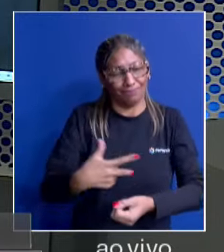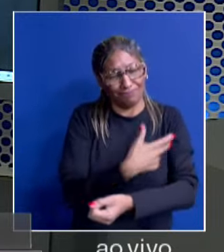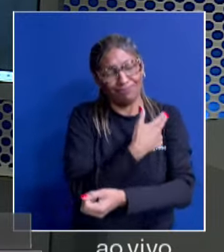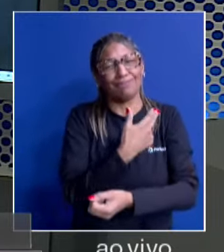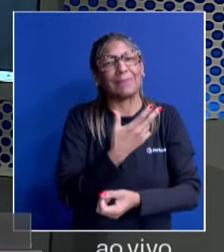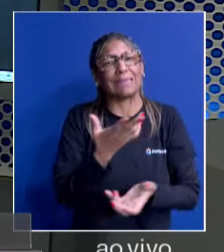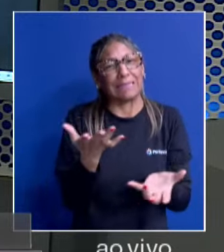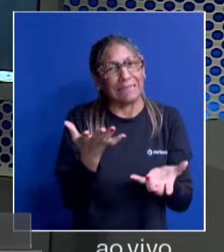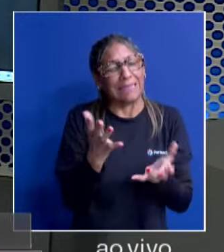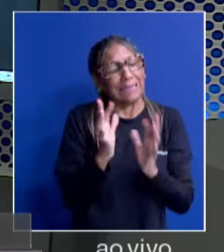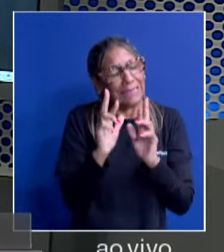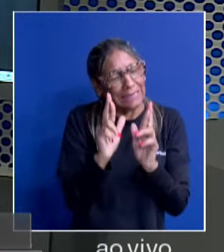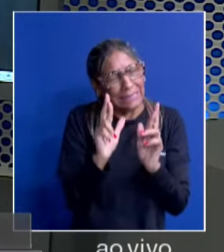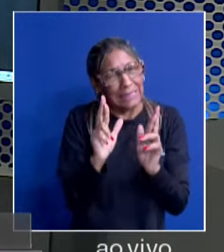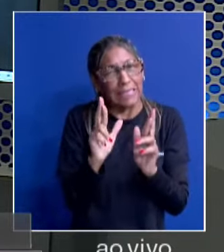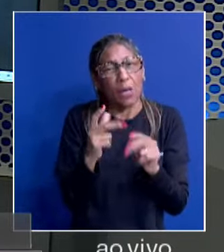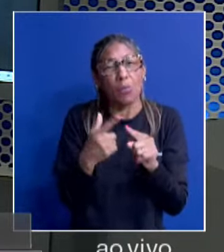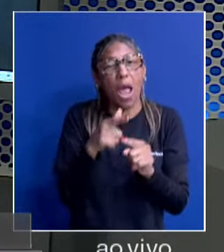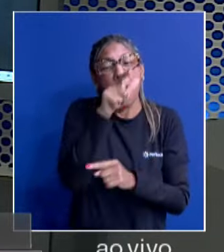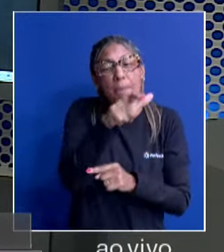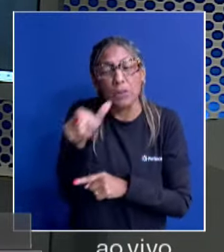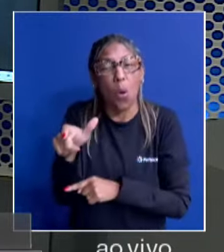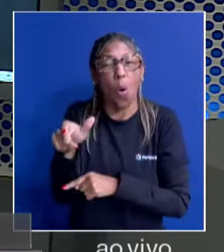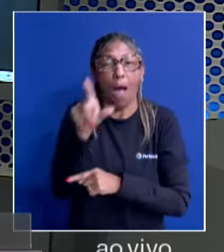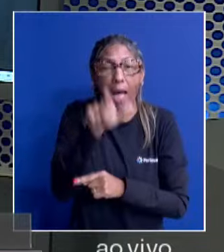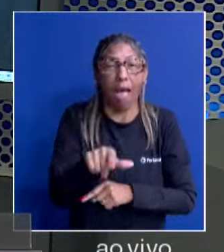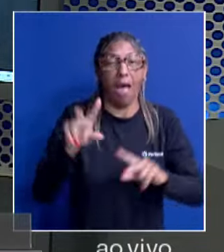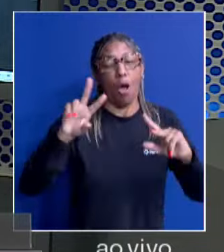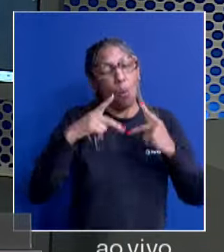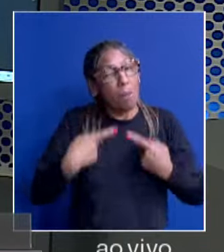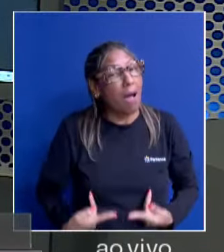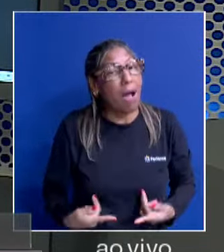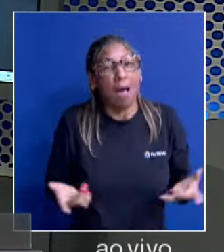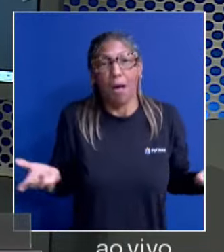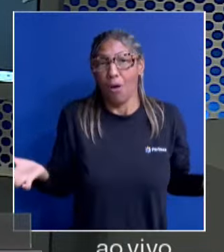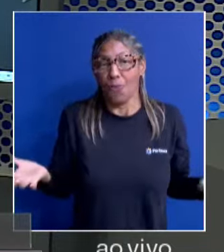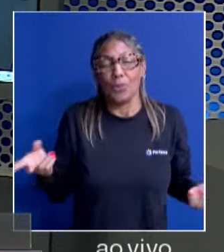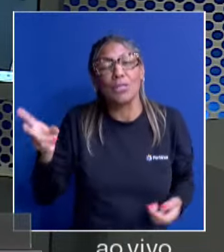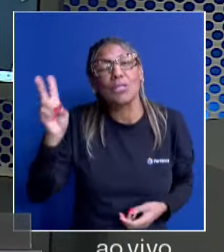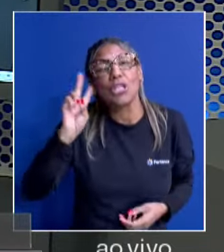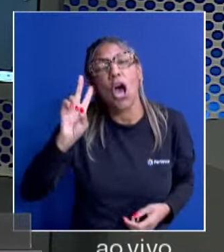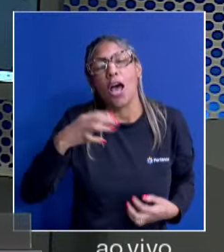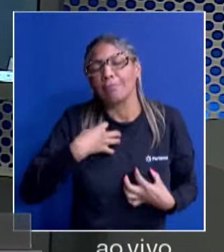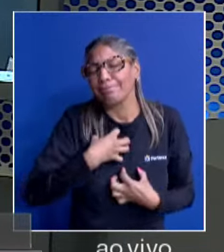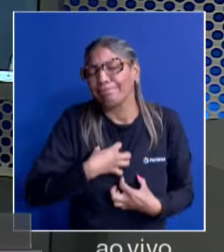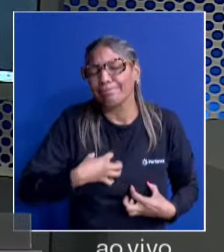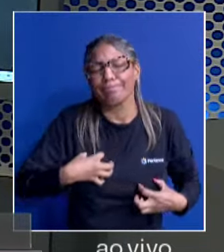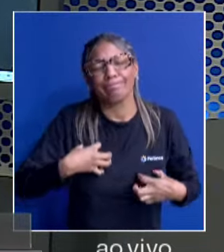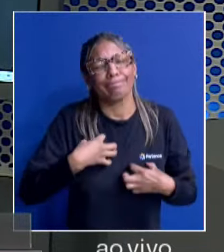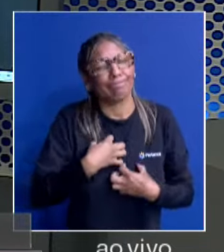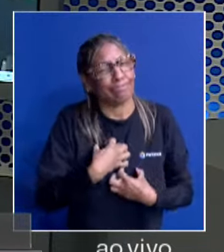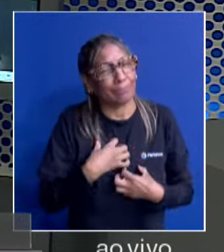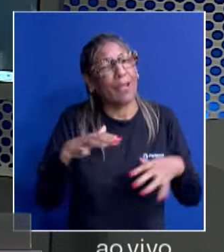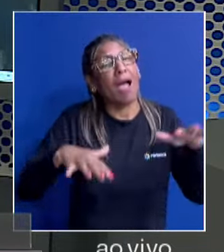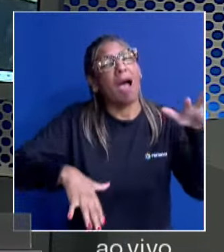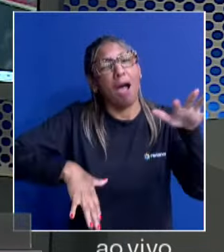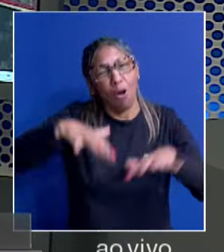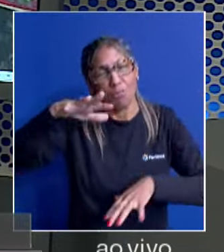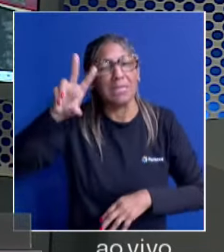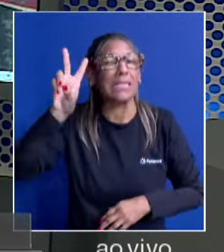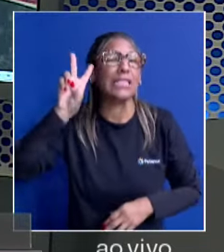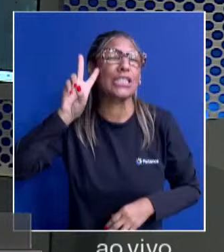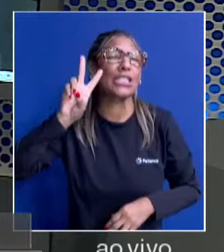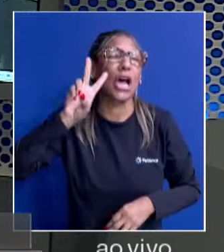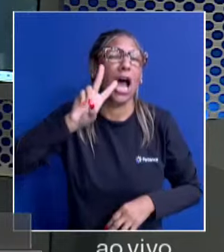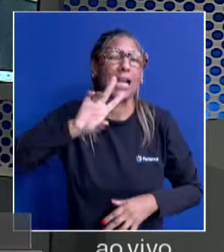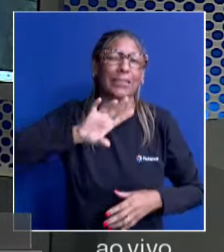recuperar, né? São pessoas, são seres humanos, né? São histórias que são atingidas, muitas delas